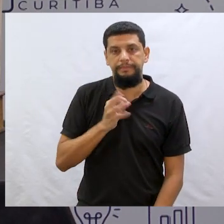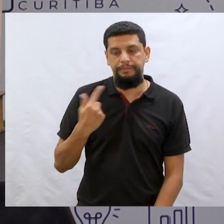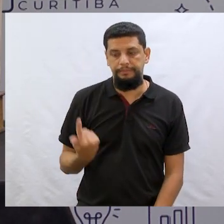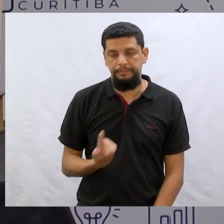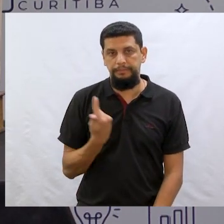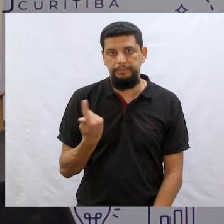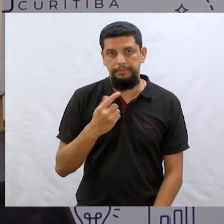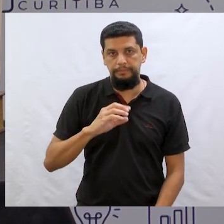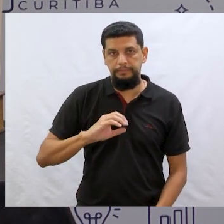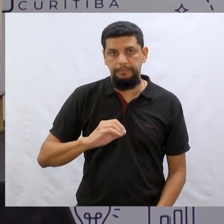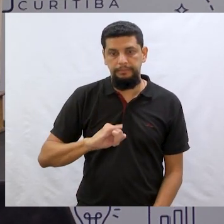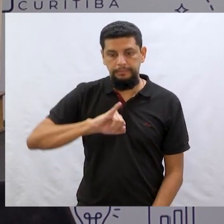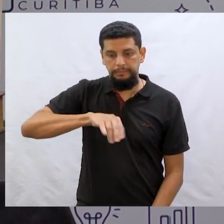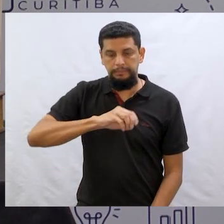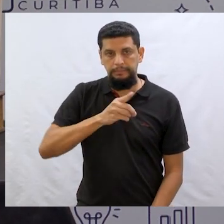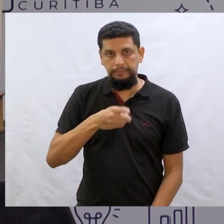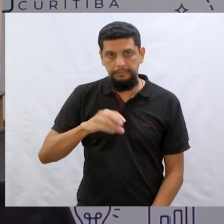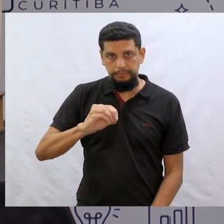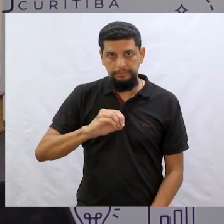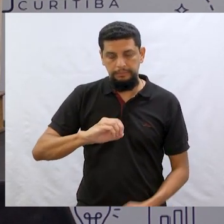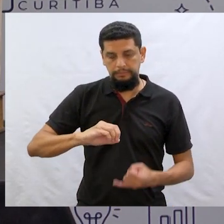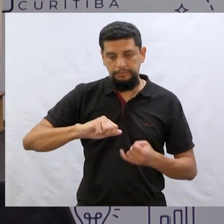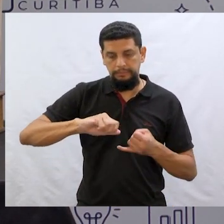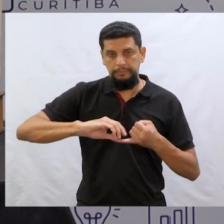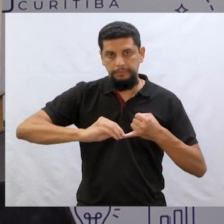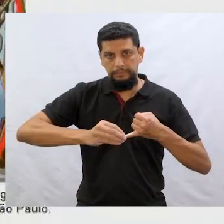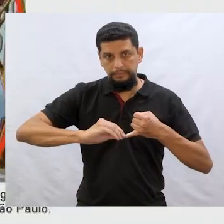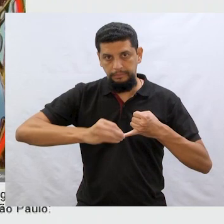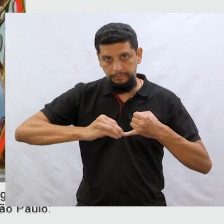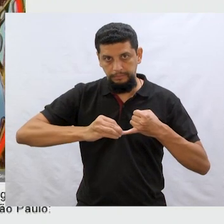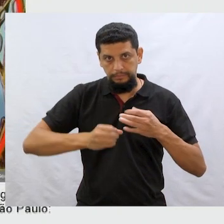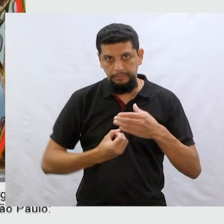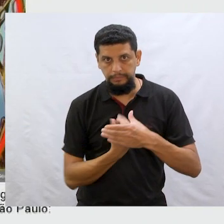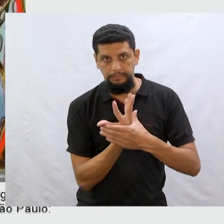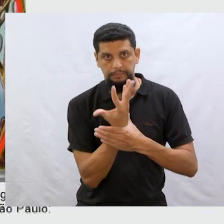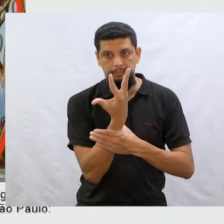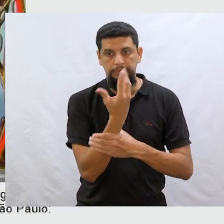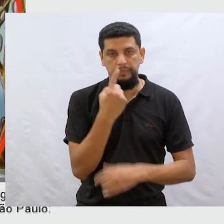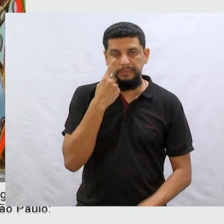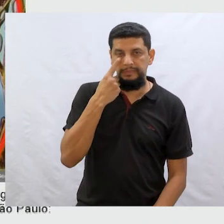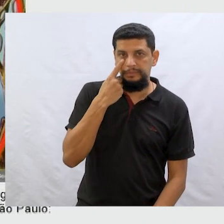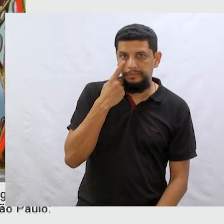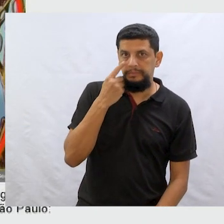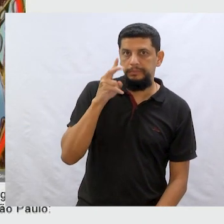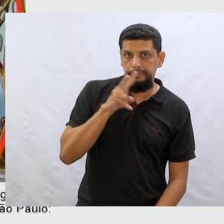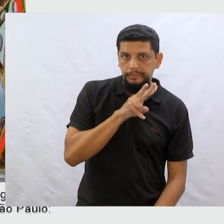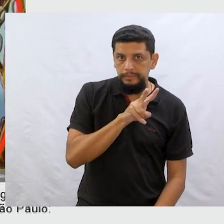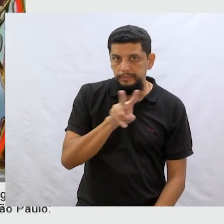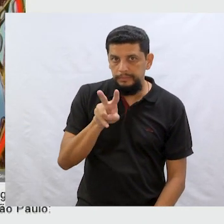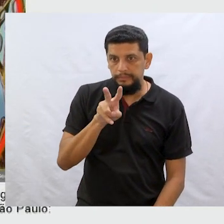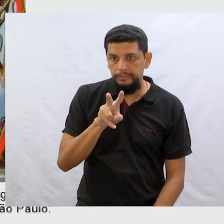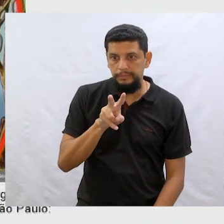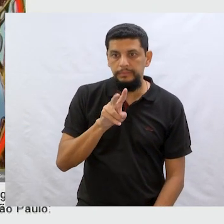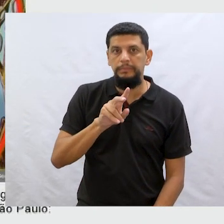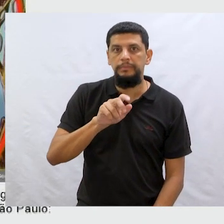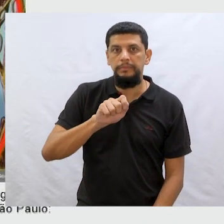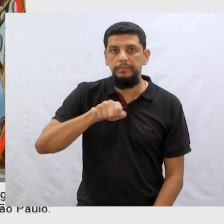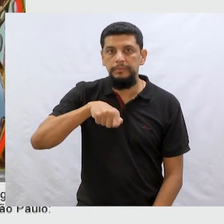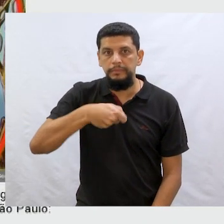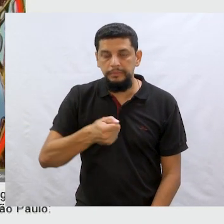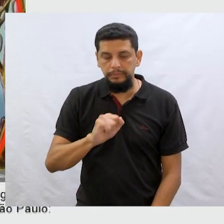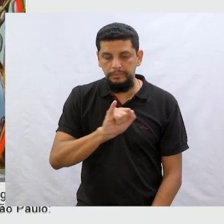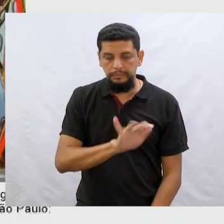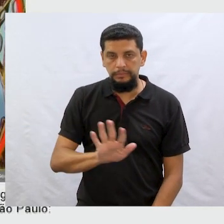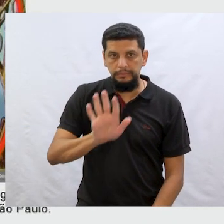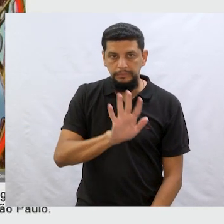O gigante da história João e o Pé de Feijão. Isso mesmo. Então, olhem só. Ali vocês podem ver um pouco sobre